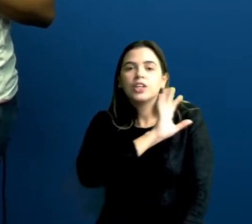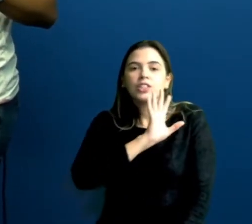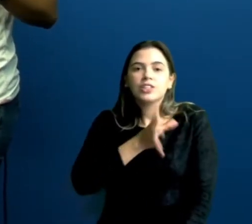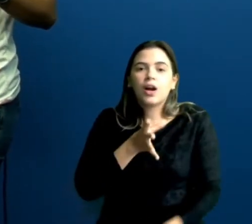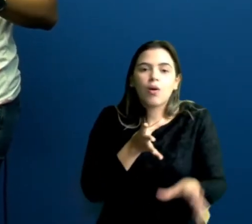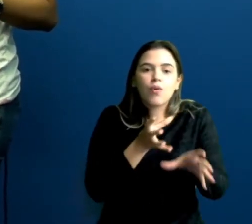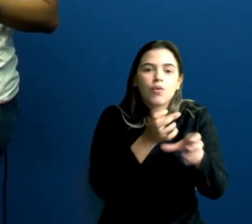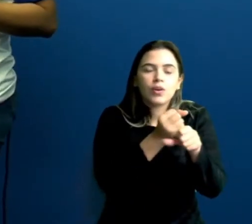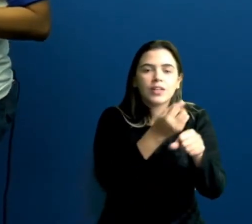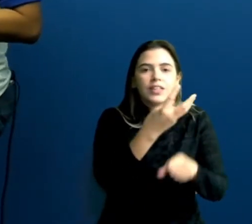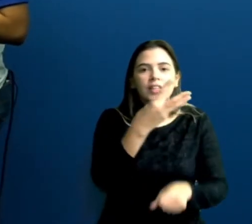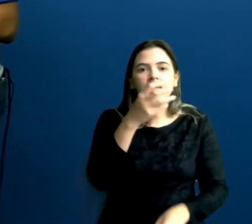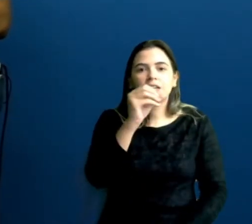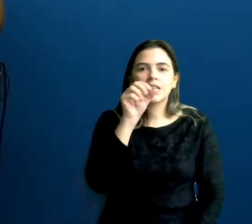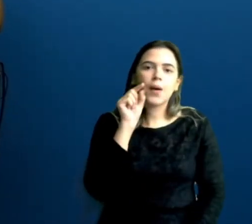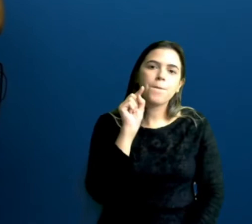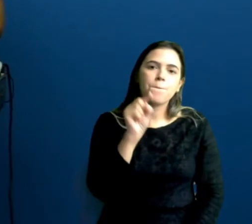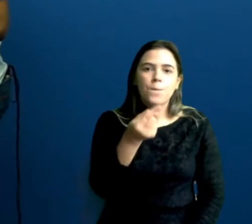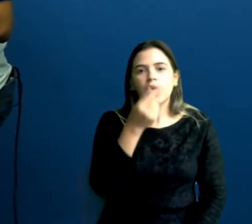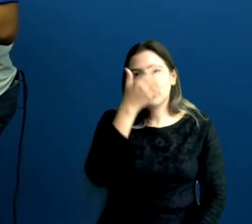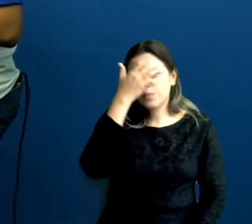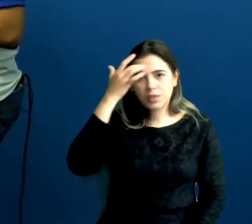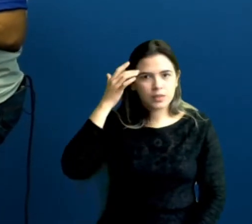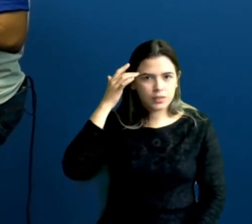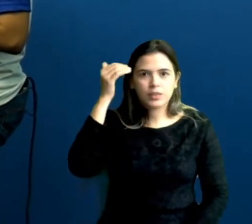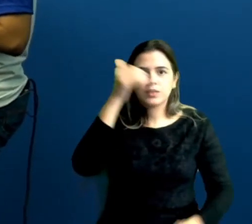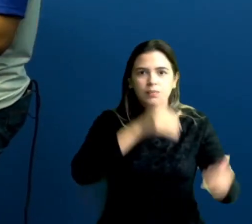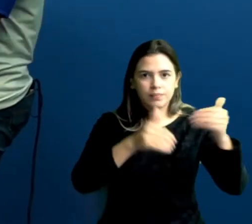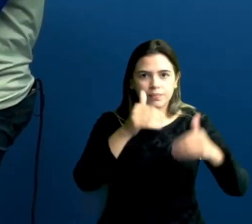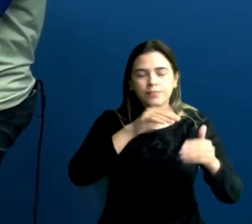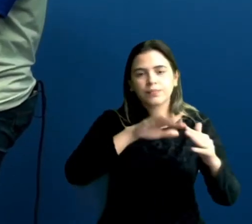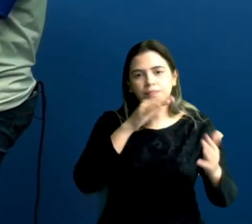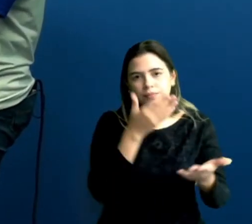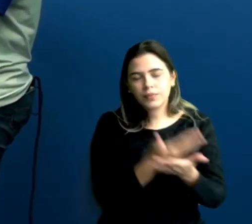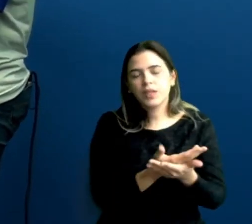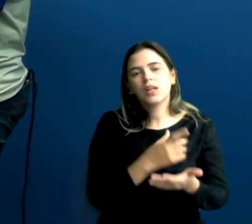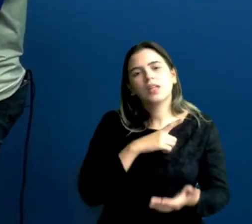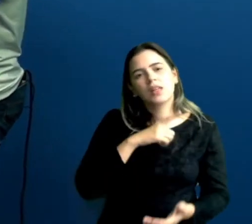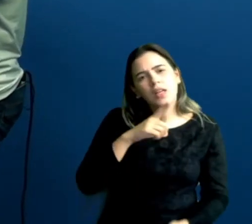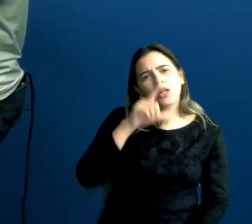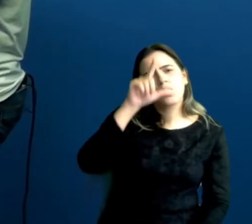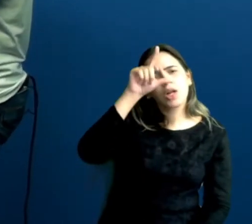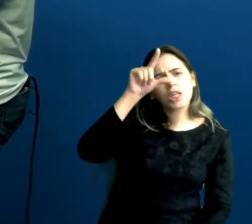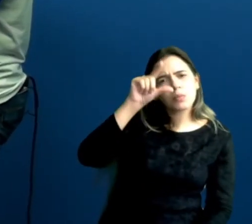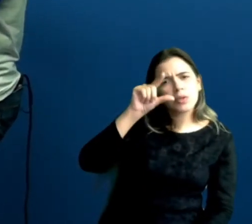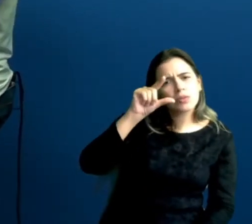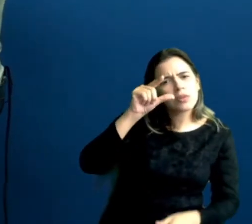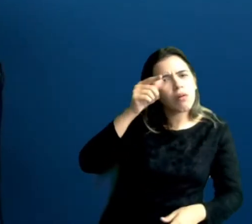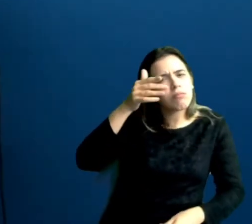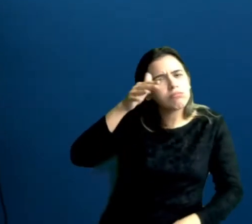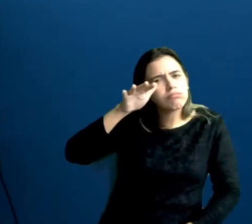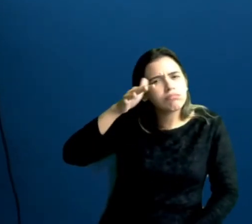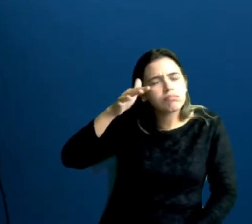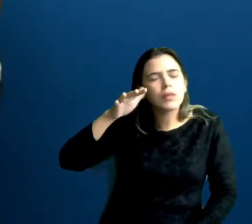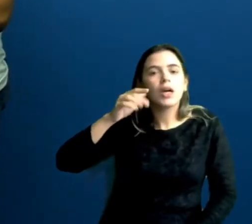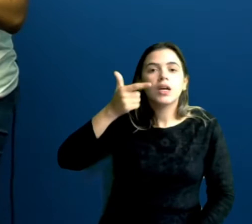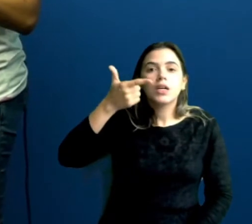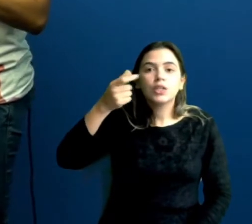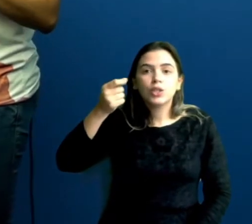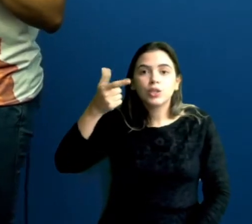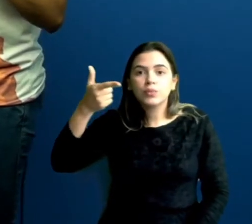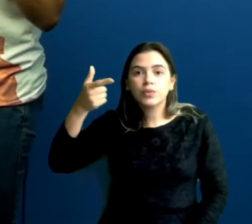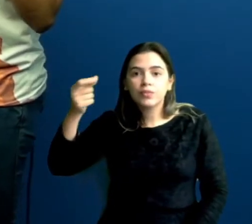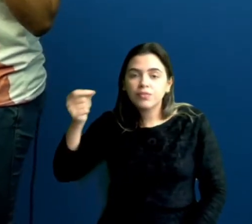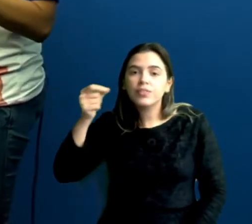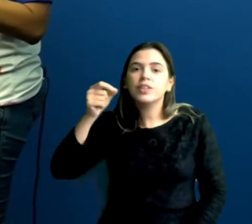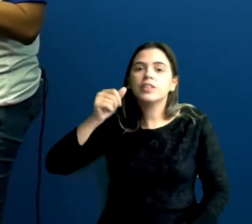alunos matriculados. Havendo uma queda leve, né? E aqui em 2020 com 20